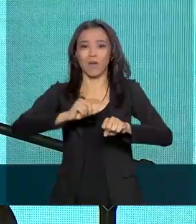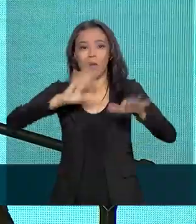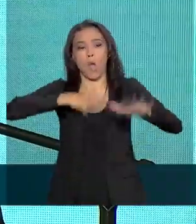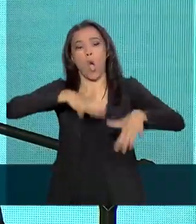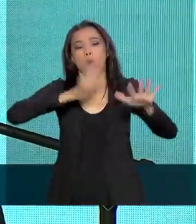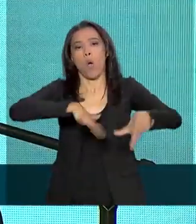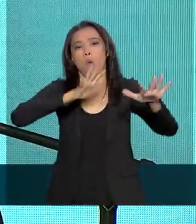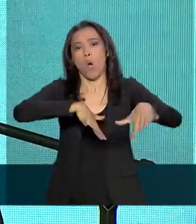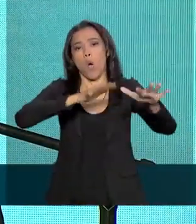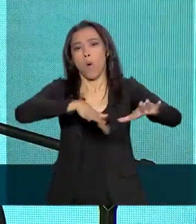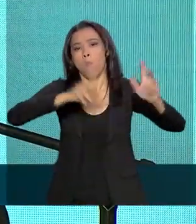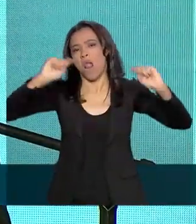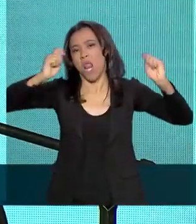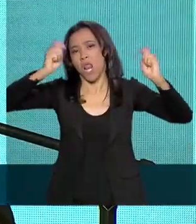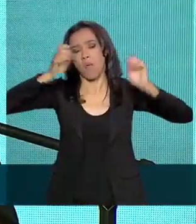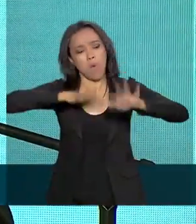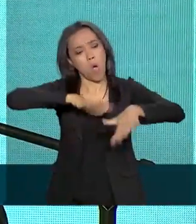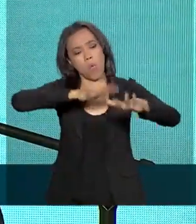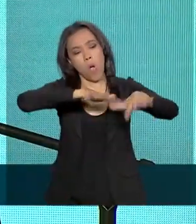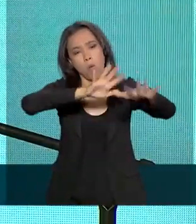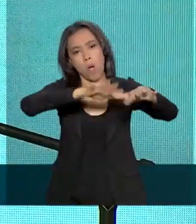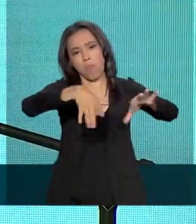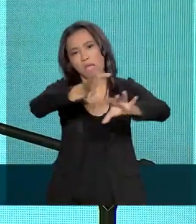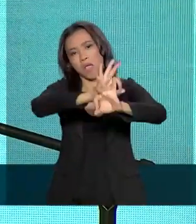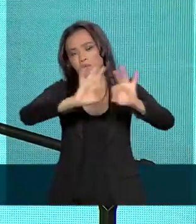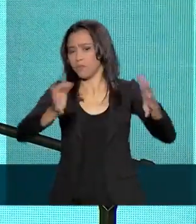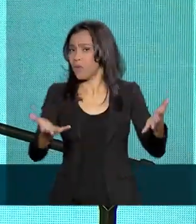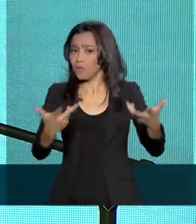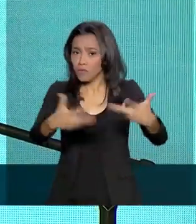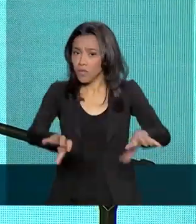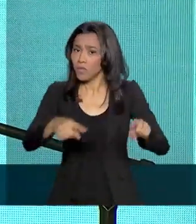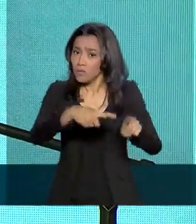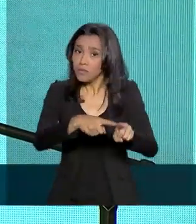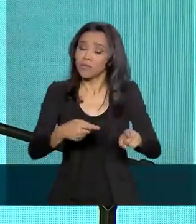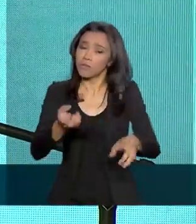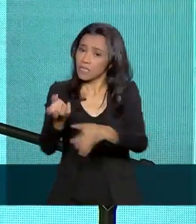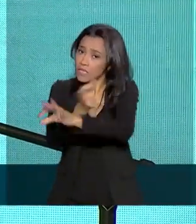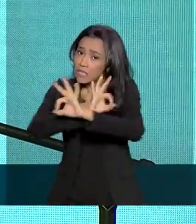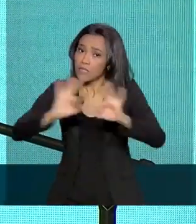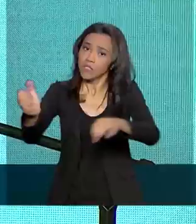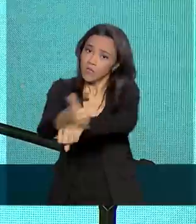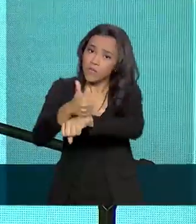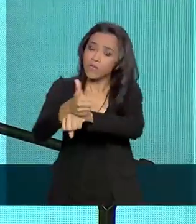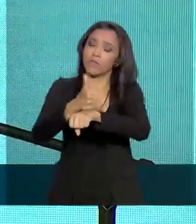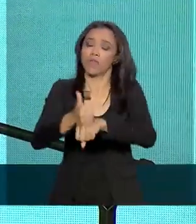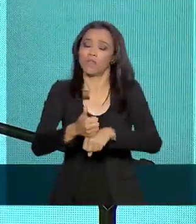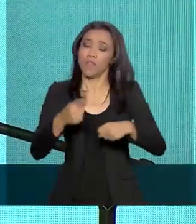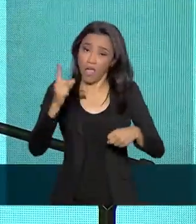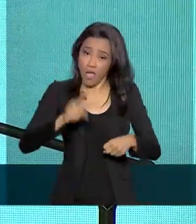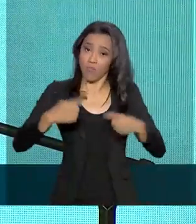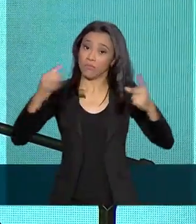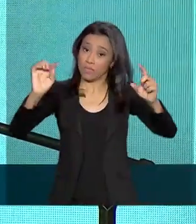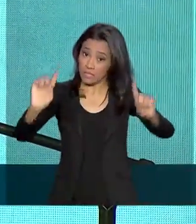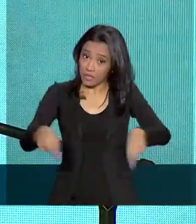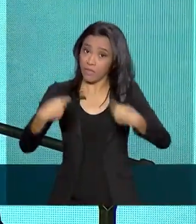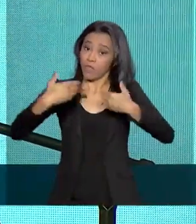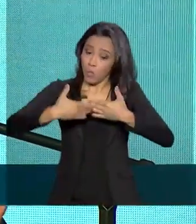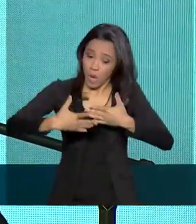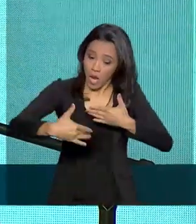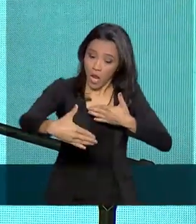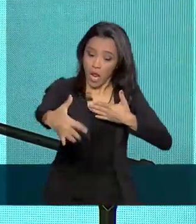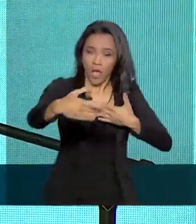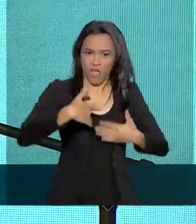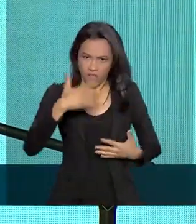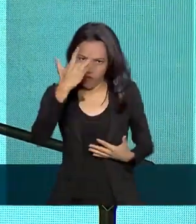acontece em algumas, a imprensa, algumas universidades. Então, esse é o desafio que a gente tem pela frente. Fácil? Não é. É